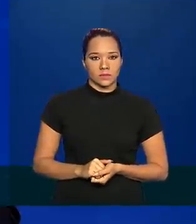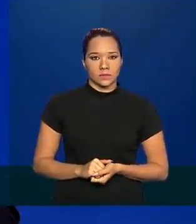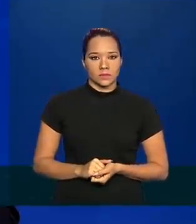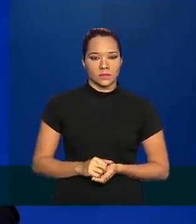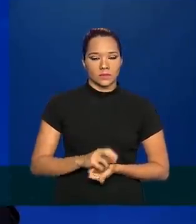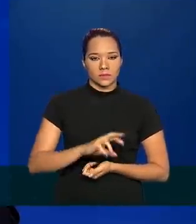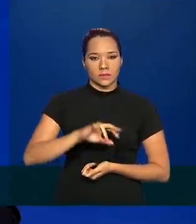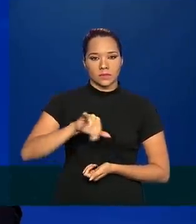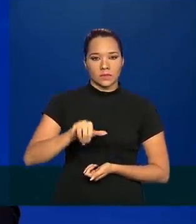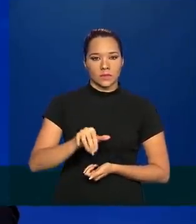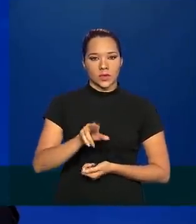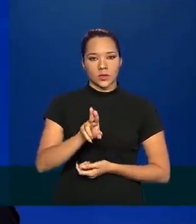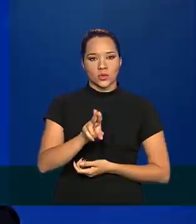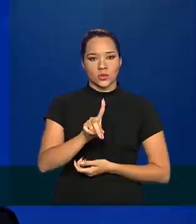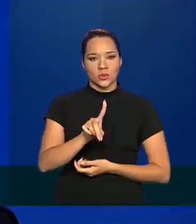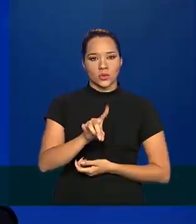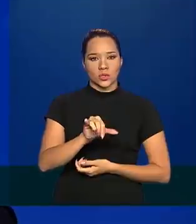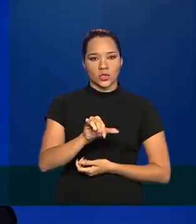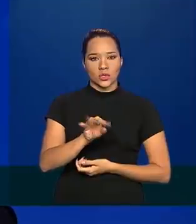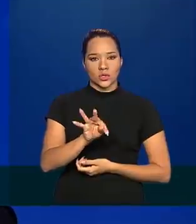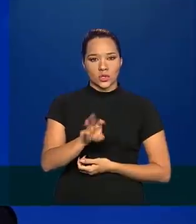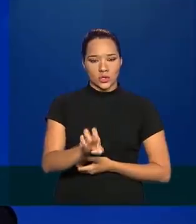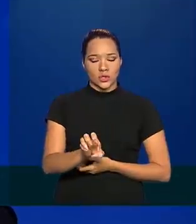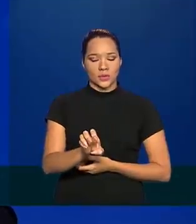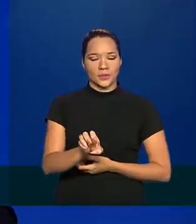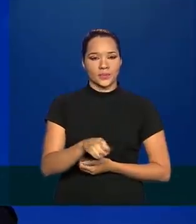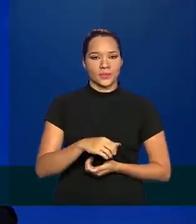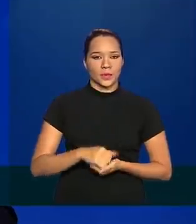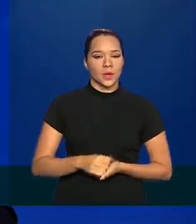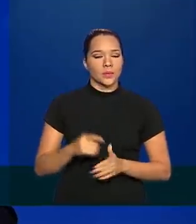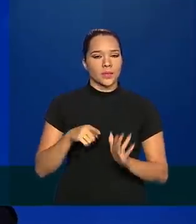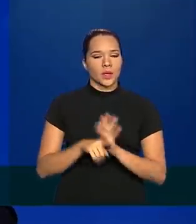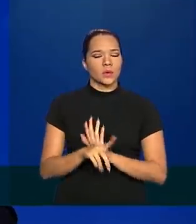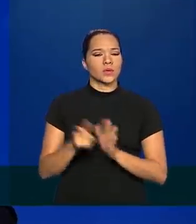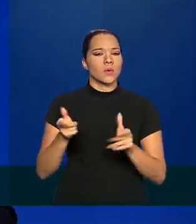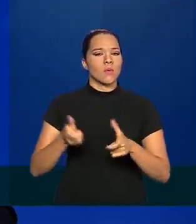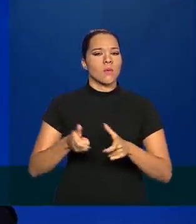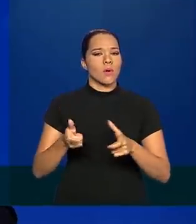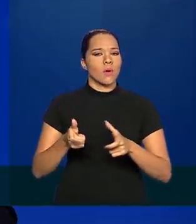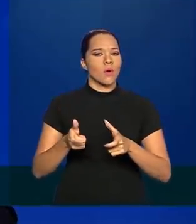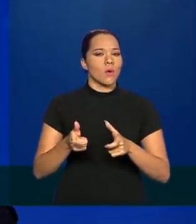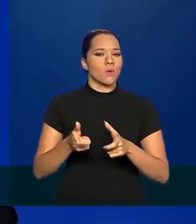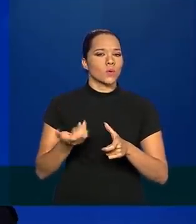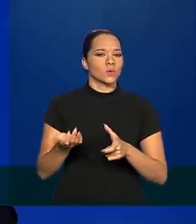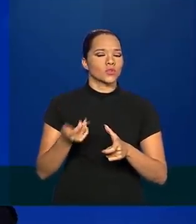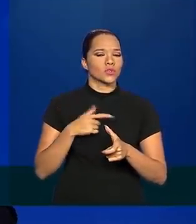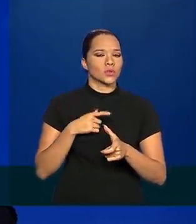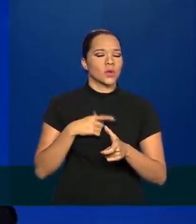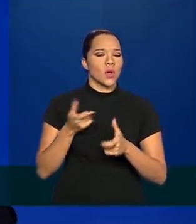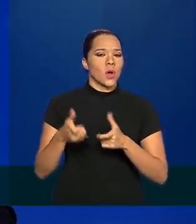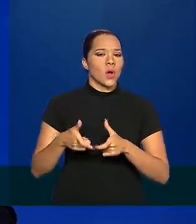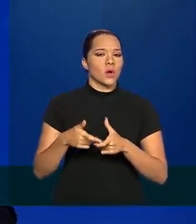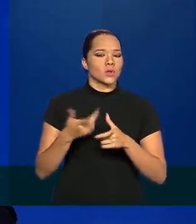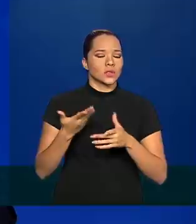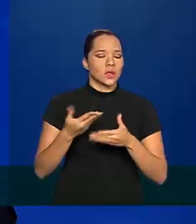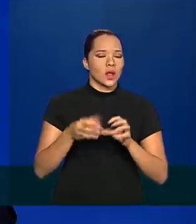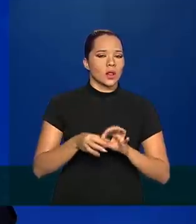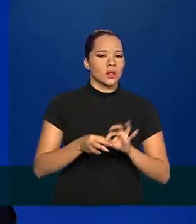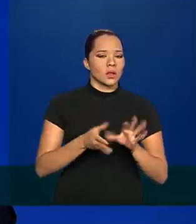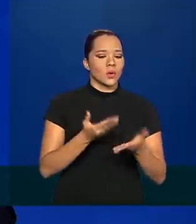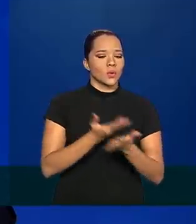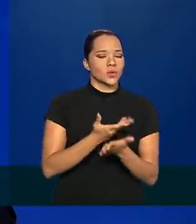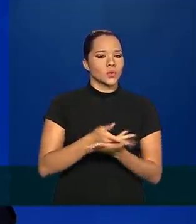A Judite, eu acredito que é a Judite da Globo News, pergunta onde estão disponibilizados os estudos